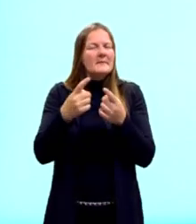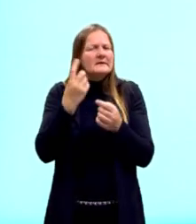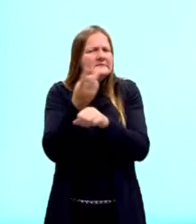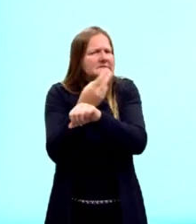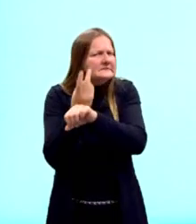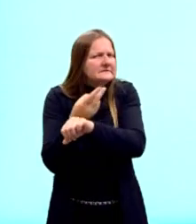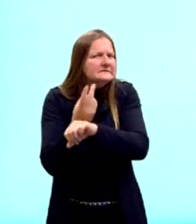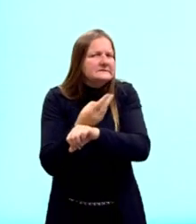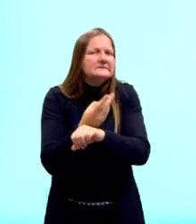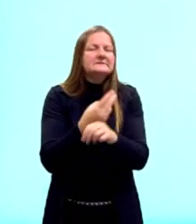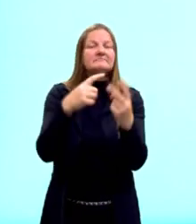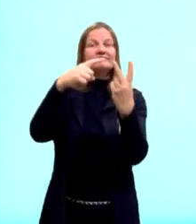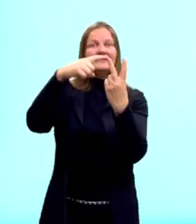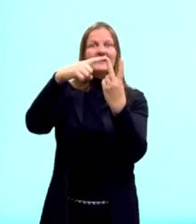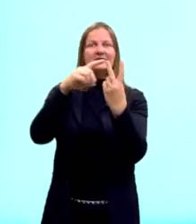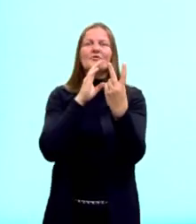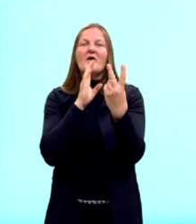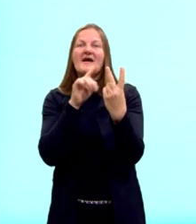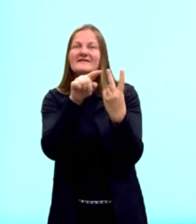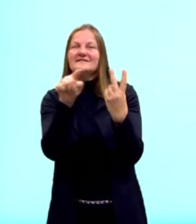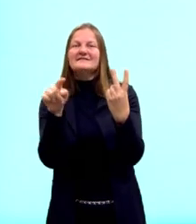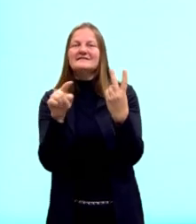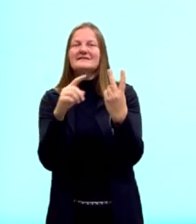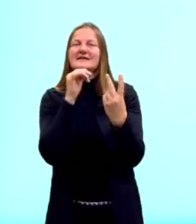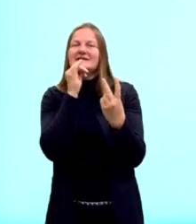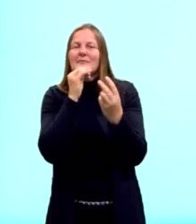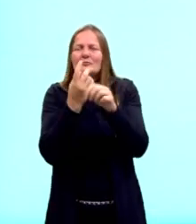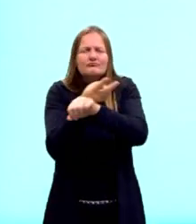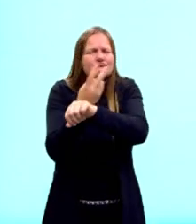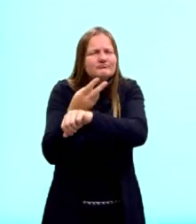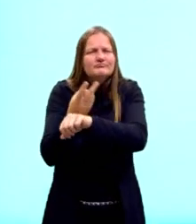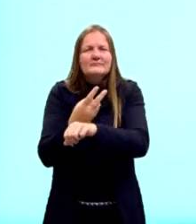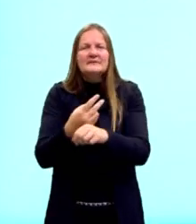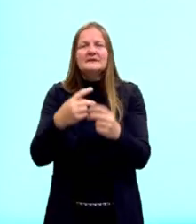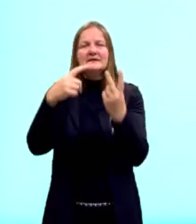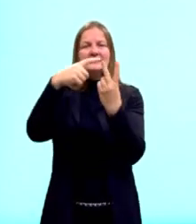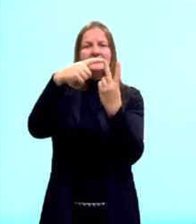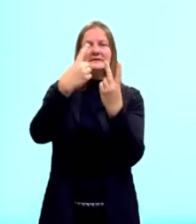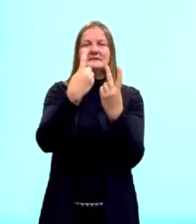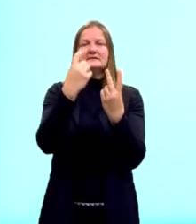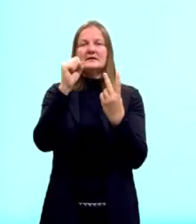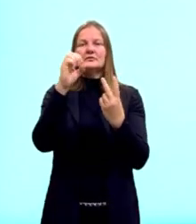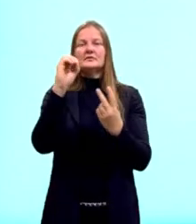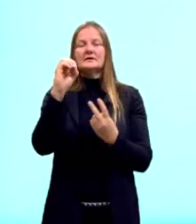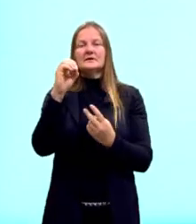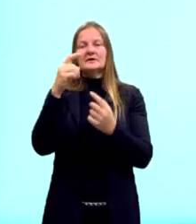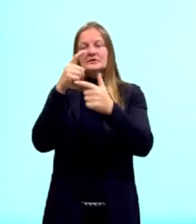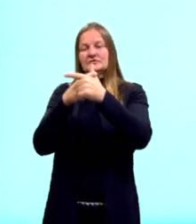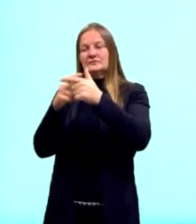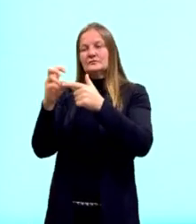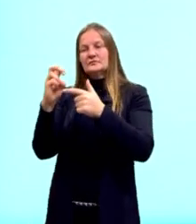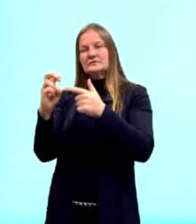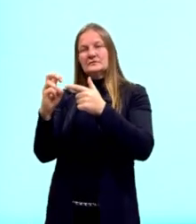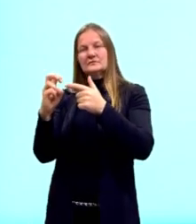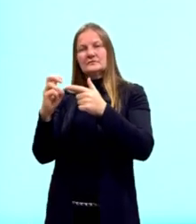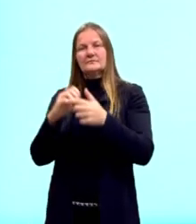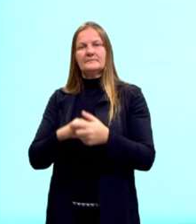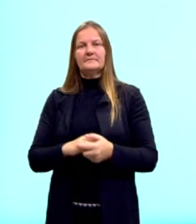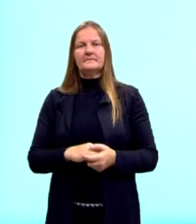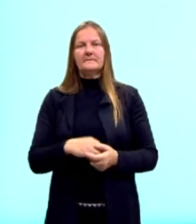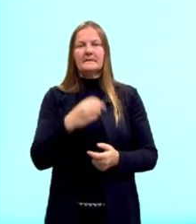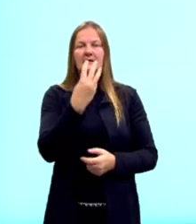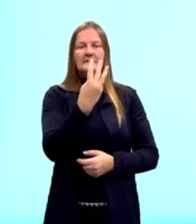buscar uma raiz conhecida. Por exemplo, o 180 dividido por 5 resulta em